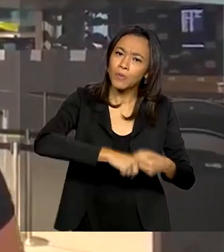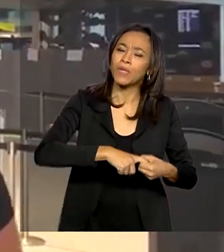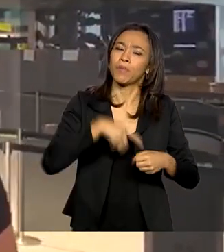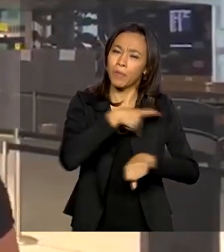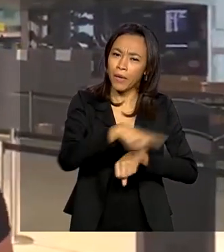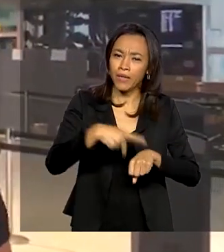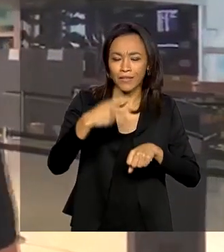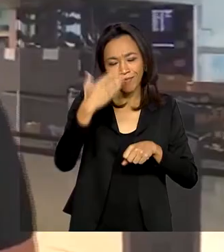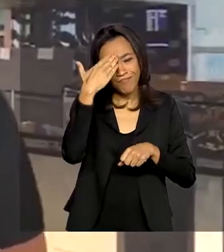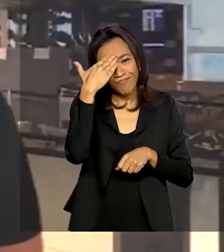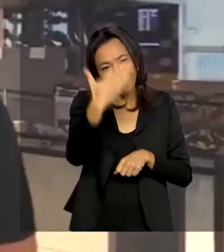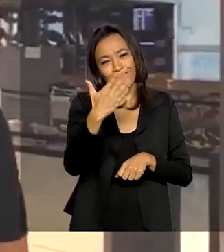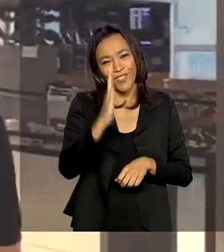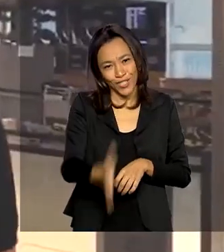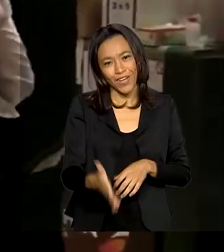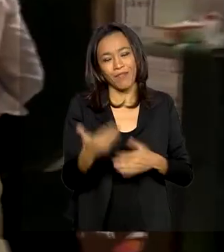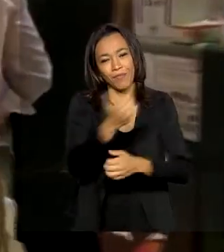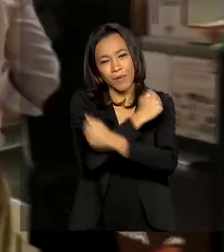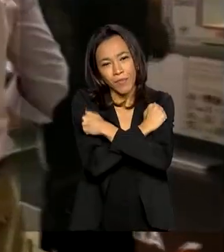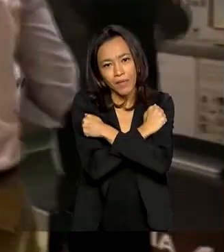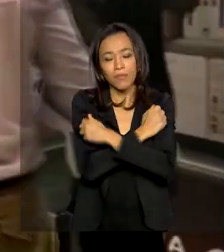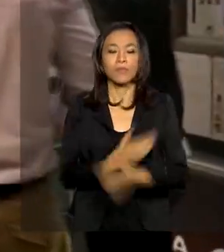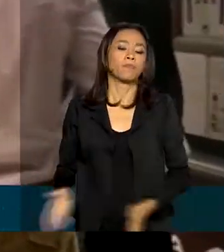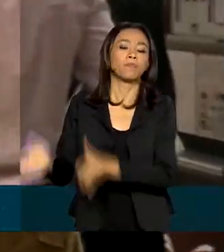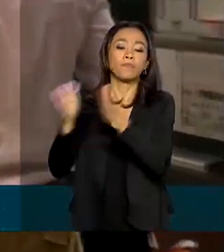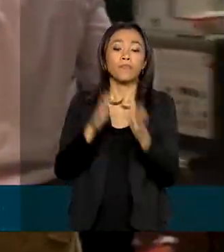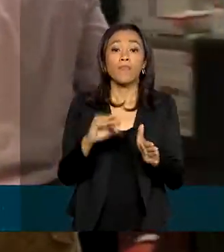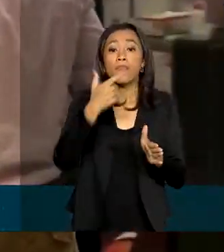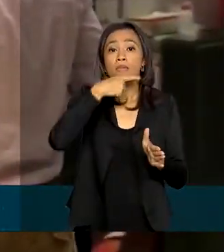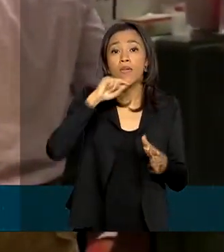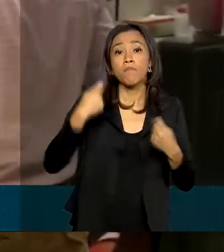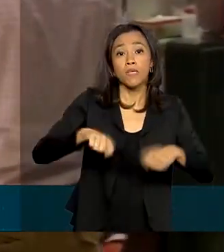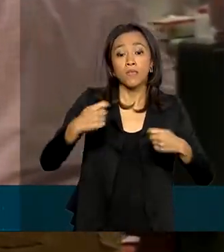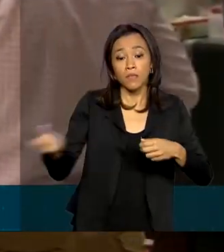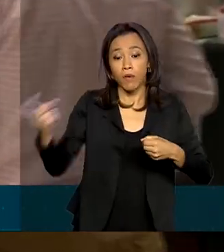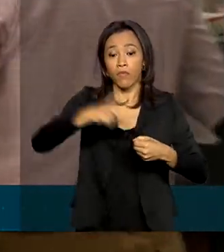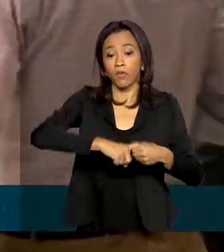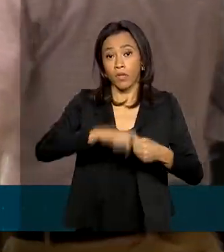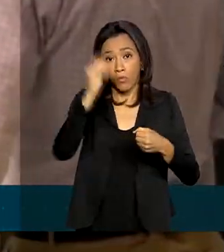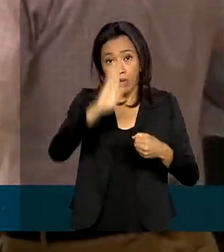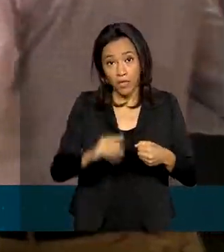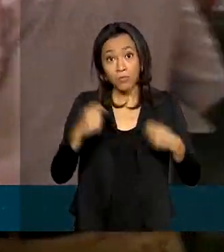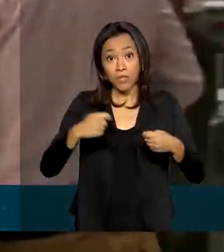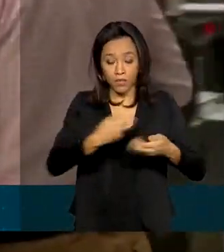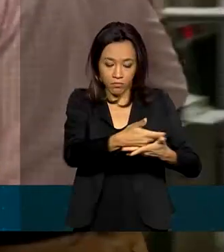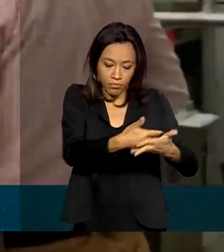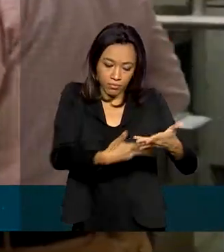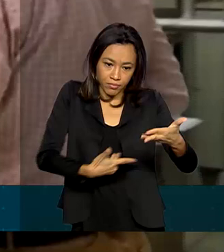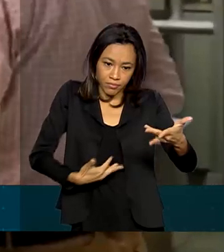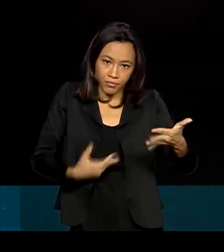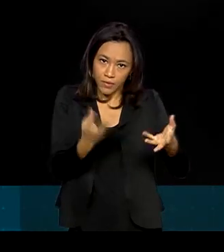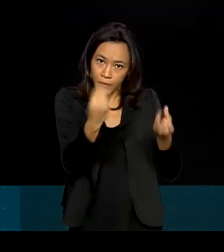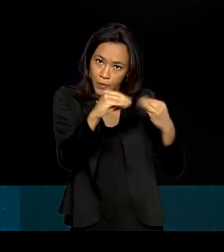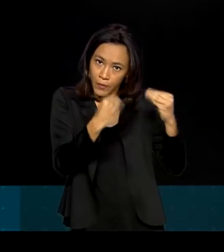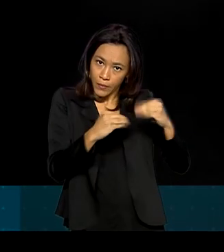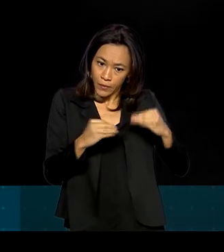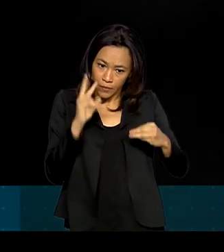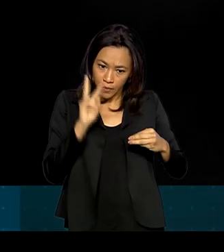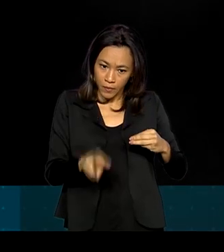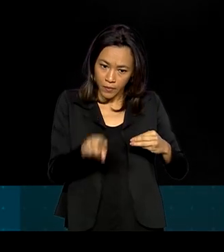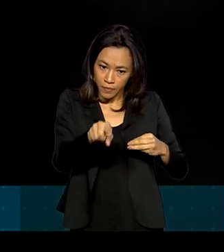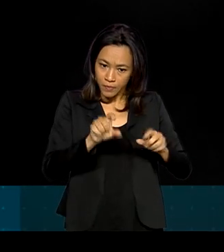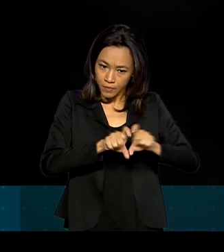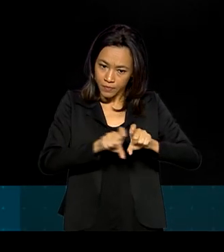Desde já eu agradeço a vocês todos. Um abraço. Quem precisa de auxílio para retornar ao Brasil deve preencher um formulário de assistência consular no